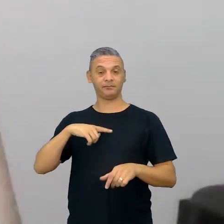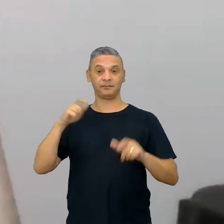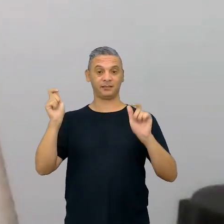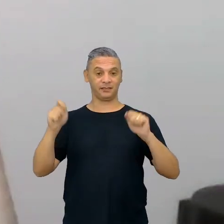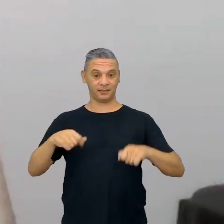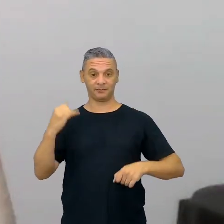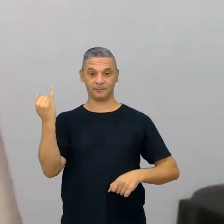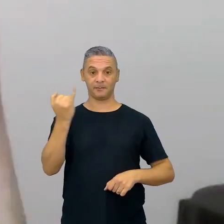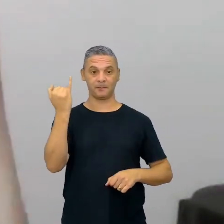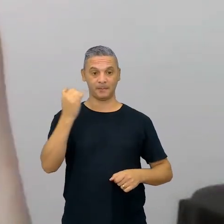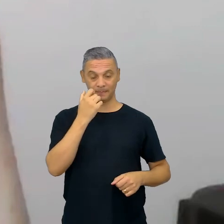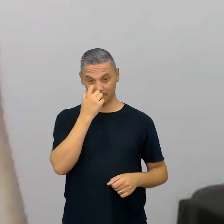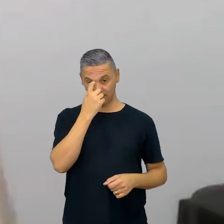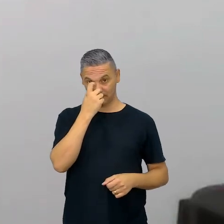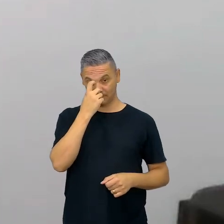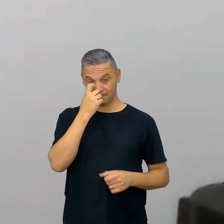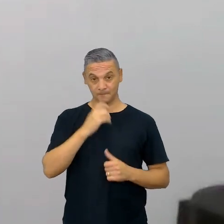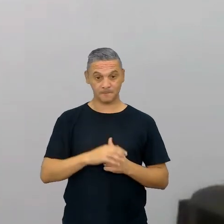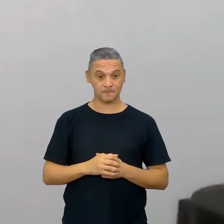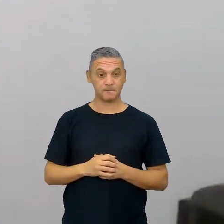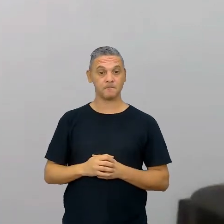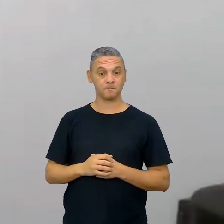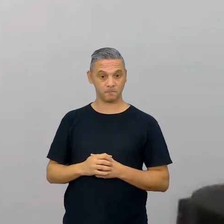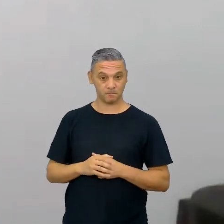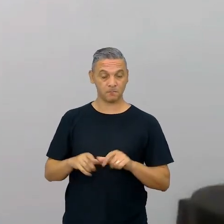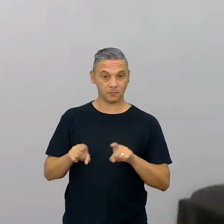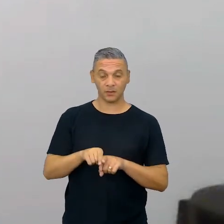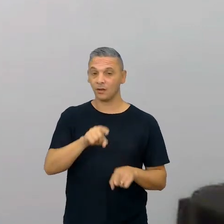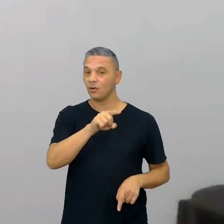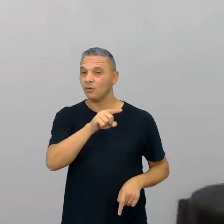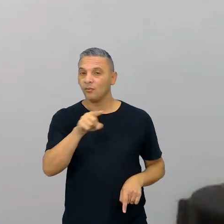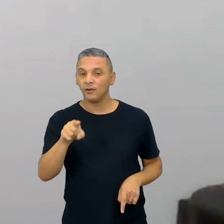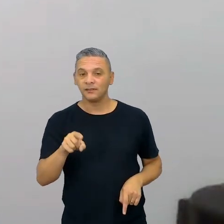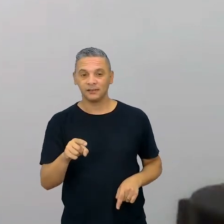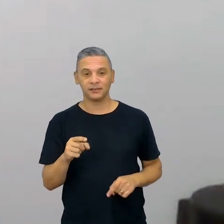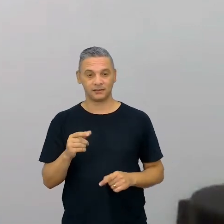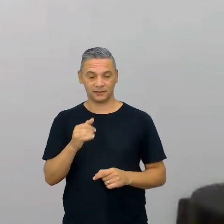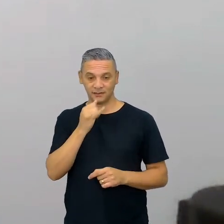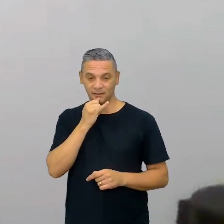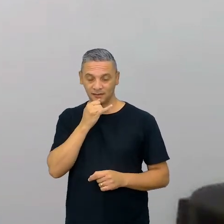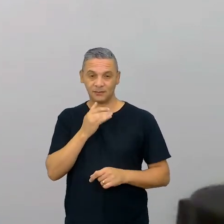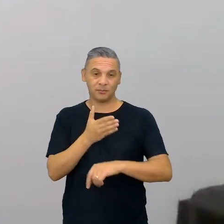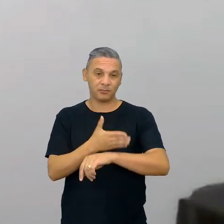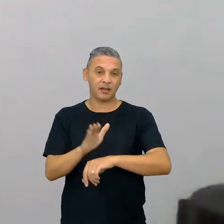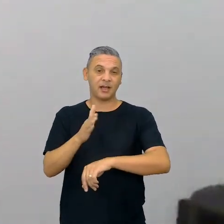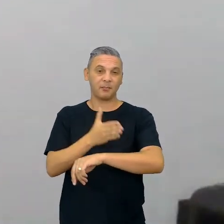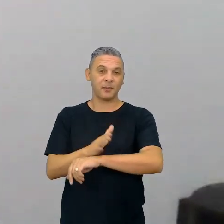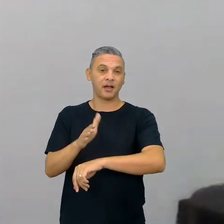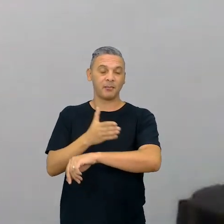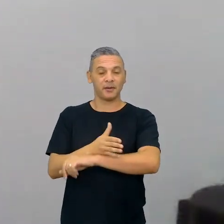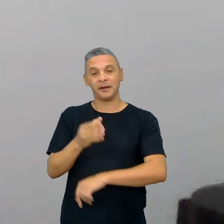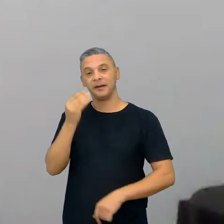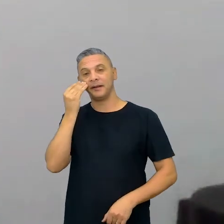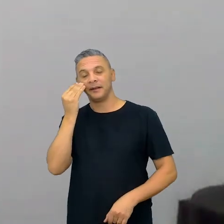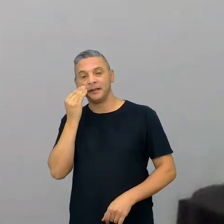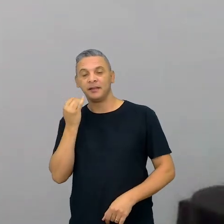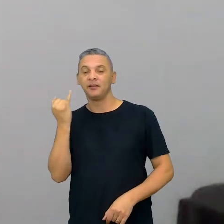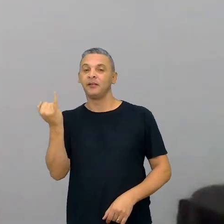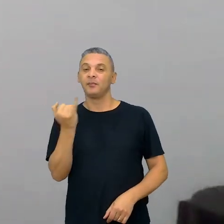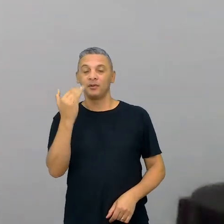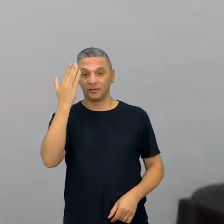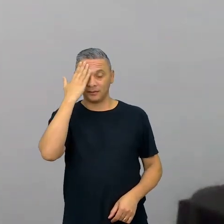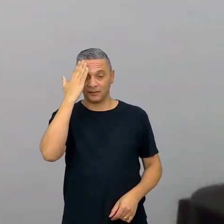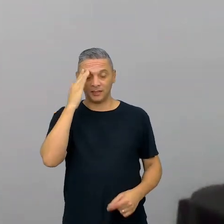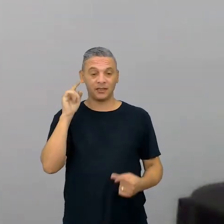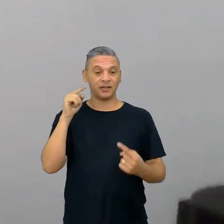importante. E quando vocês forem desenvolver assim, práticas experimentais, eu sei, e que nem vocês